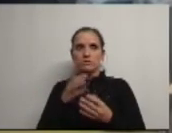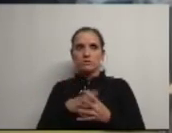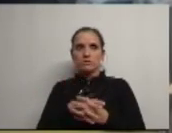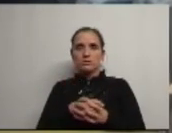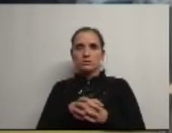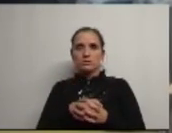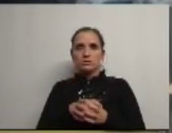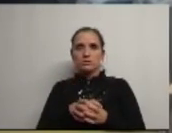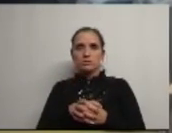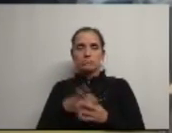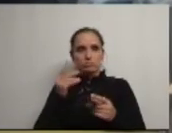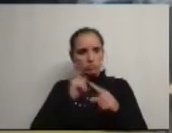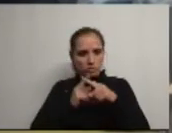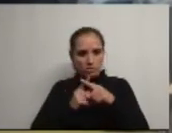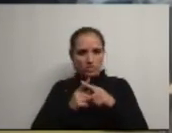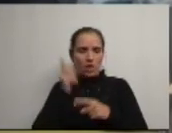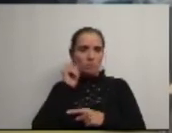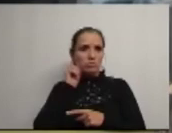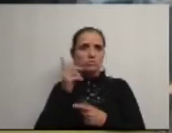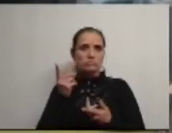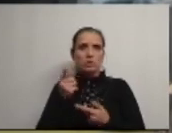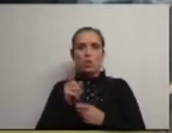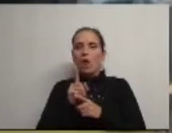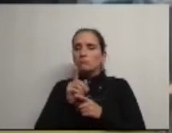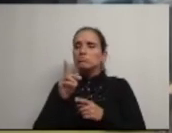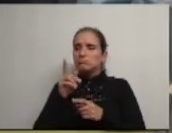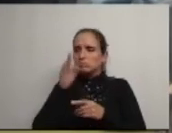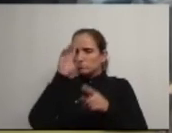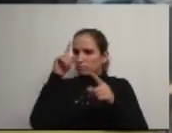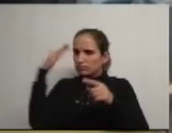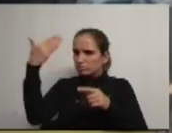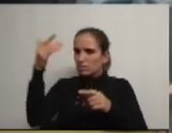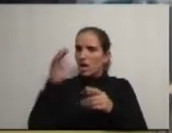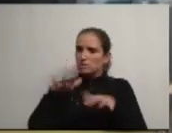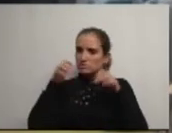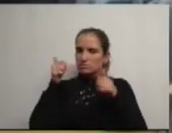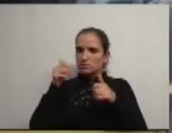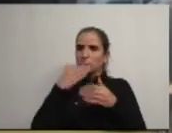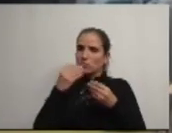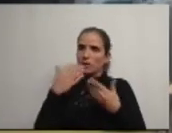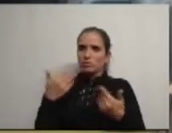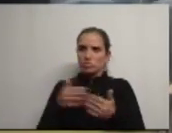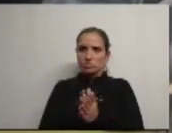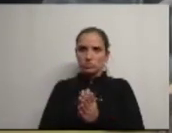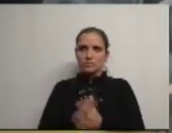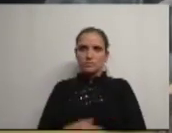foi bastante bom e portanto é premonitório para boas sessões da Assembleia Municipal muito obrigado a todos